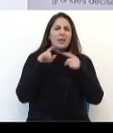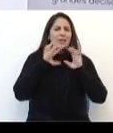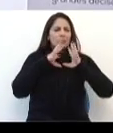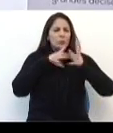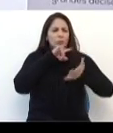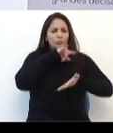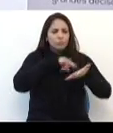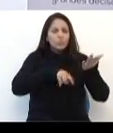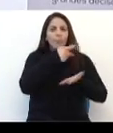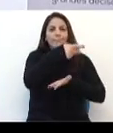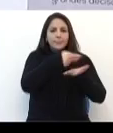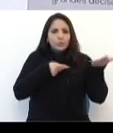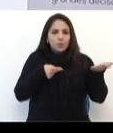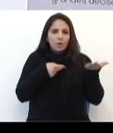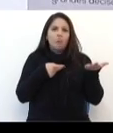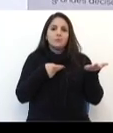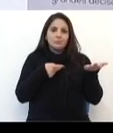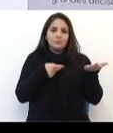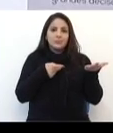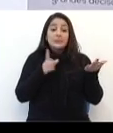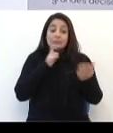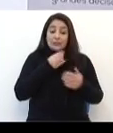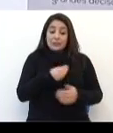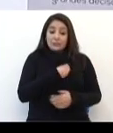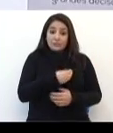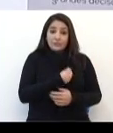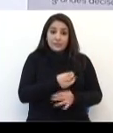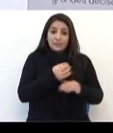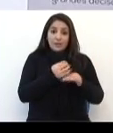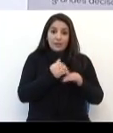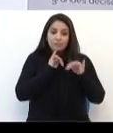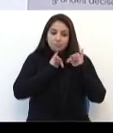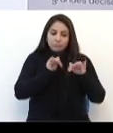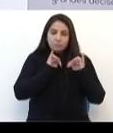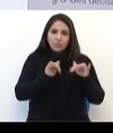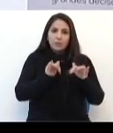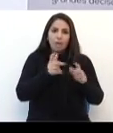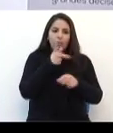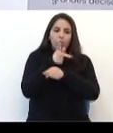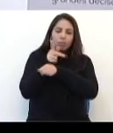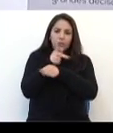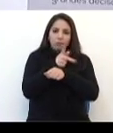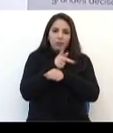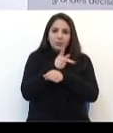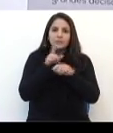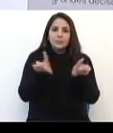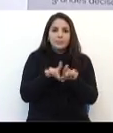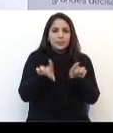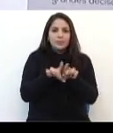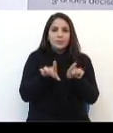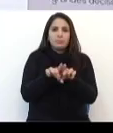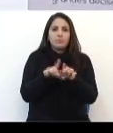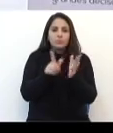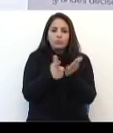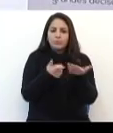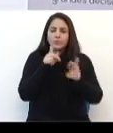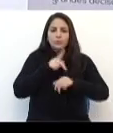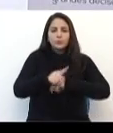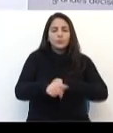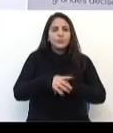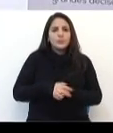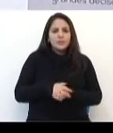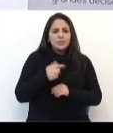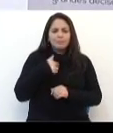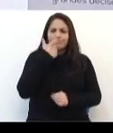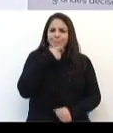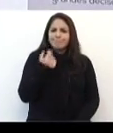tudo documentado, protocolado, está na imprensa escrita, falada, filmada, nos jornais de Passo Fundo. O que me causou